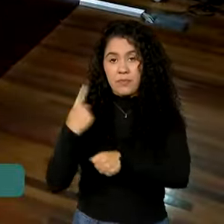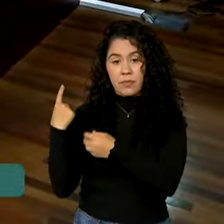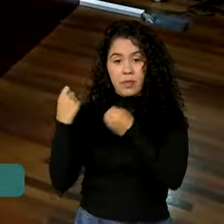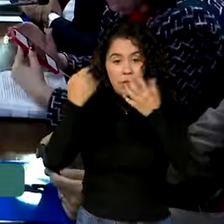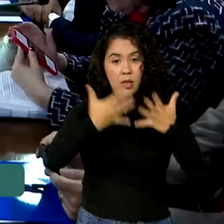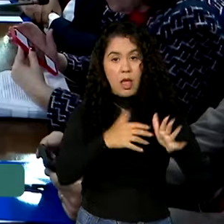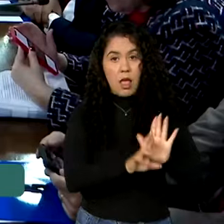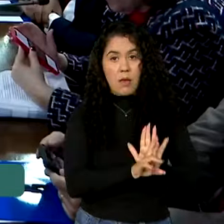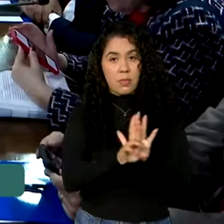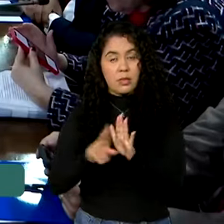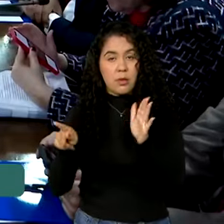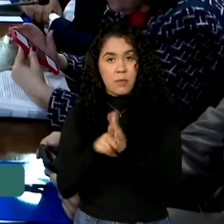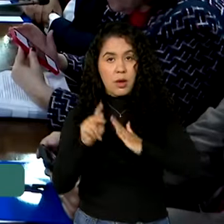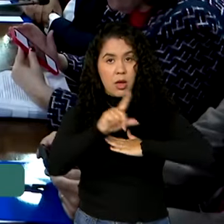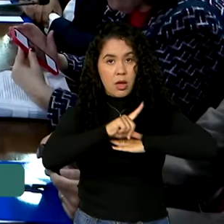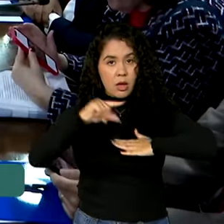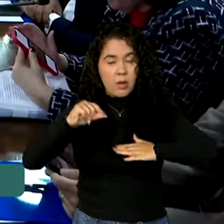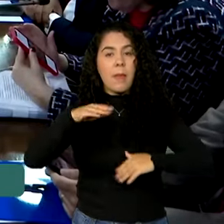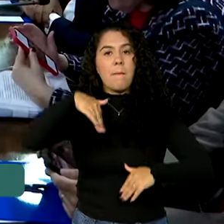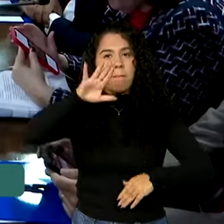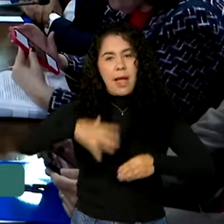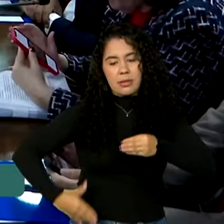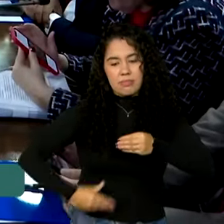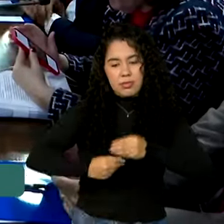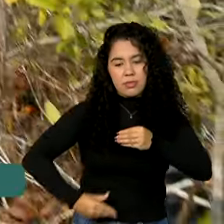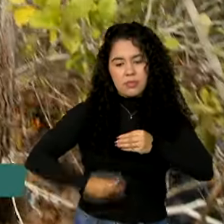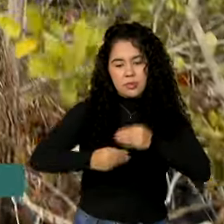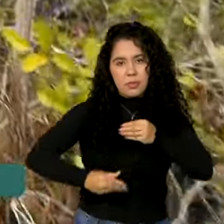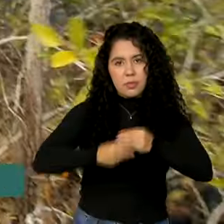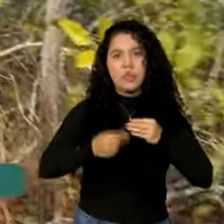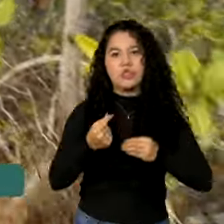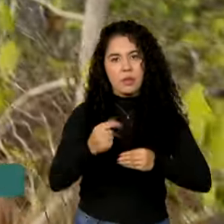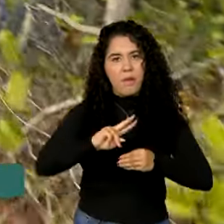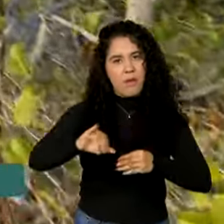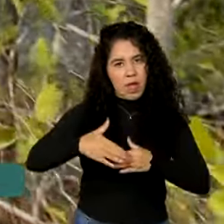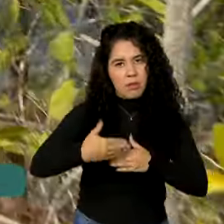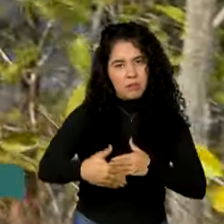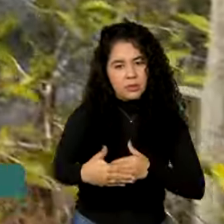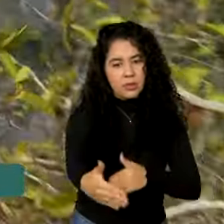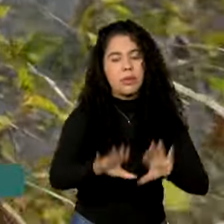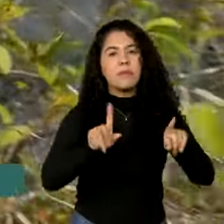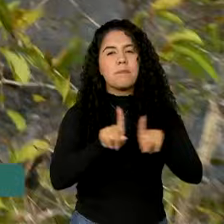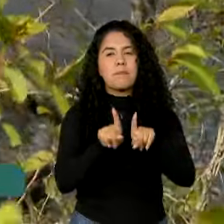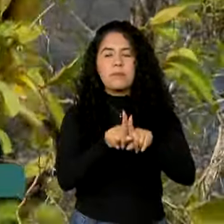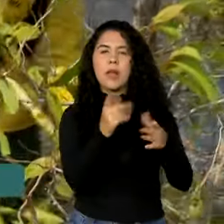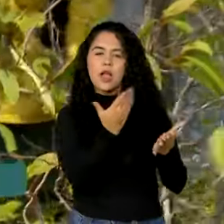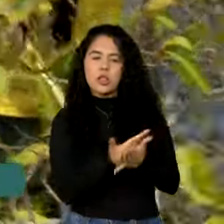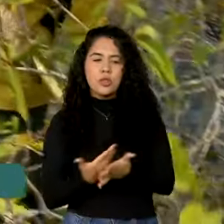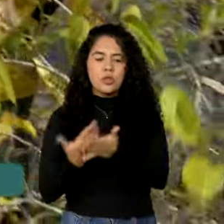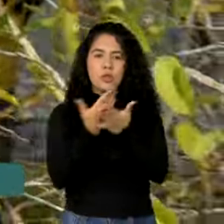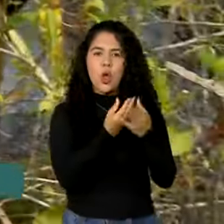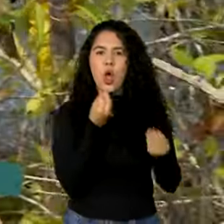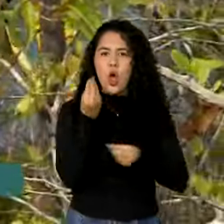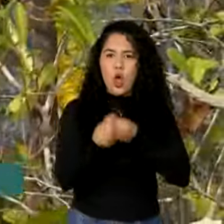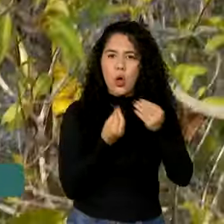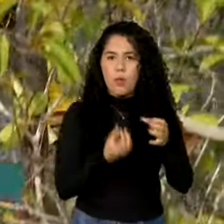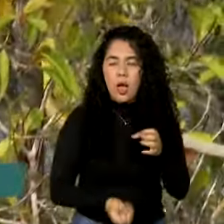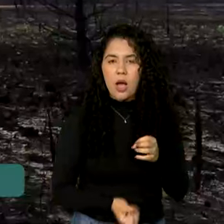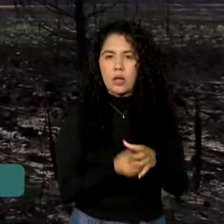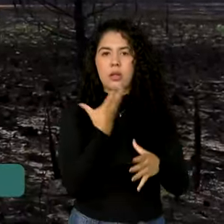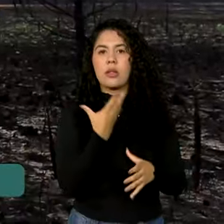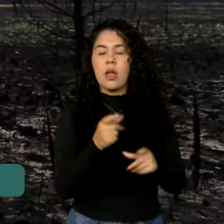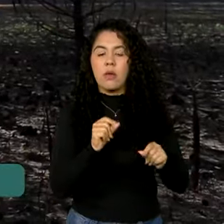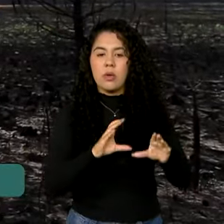outras medidas de crédito serão editadas nos próximos dias. Também está sendo estudada a criação de uma força de defesa civil